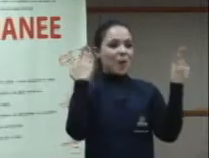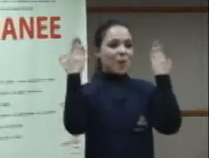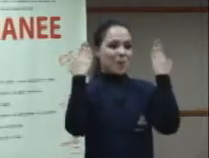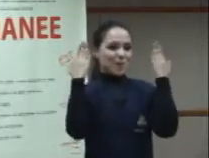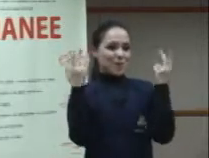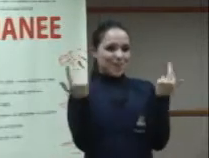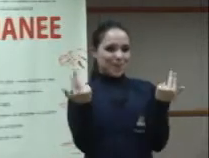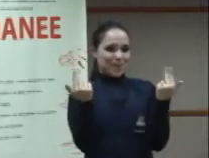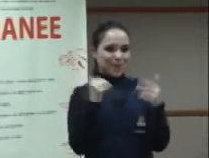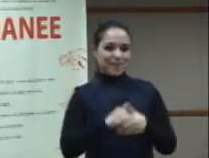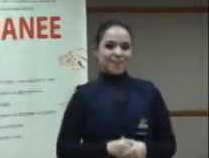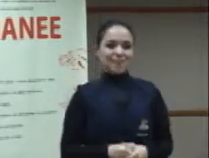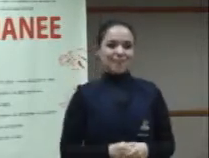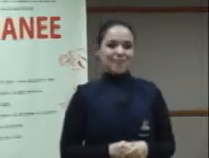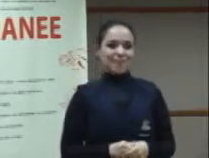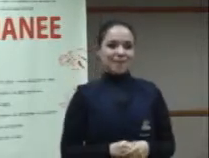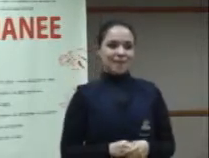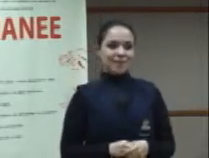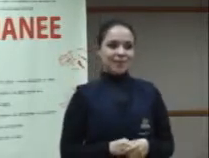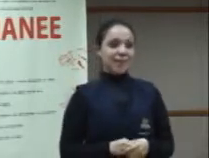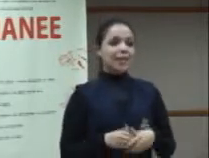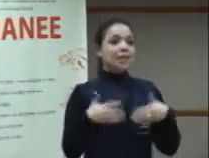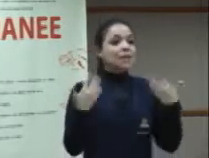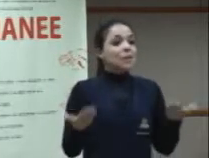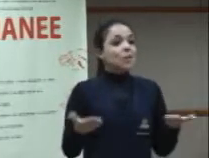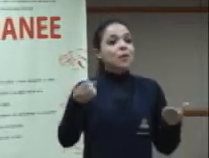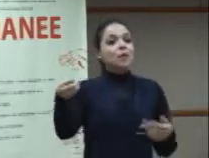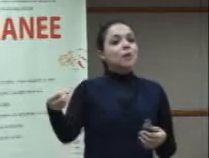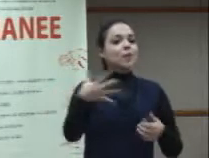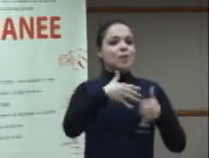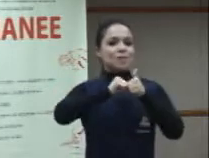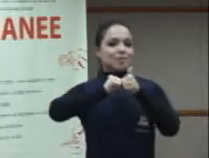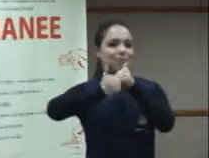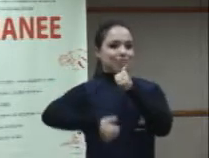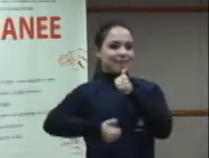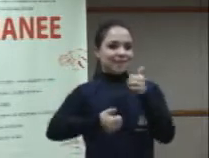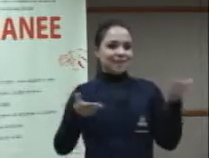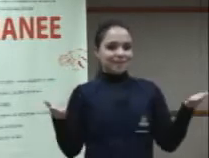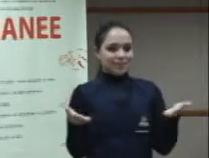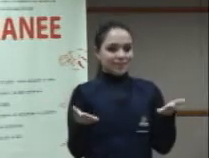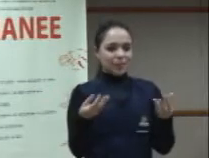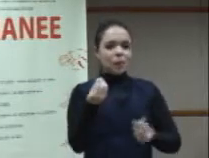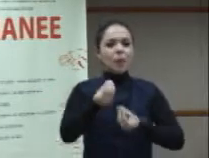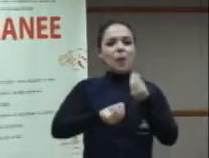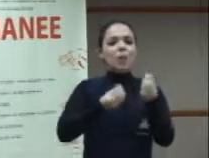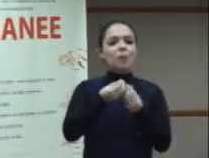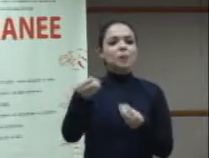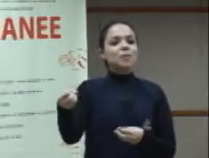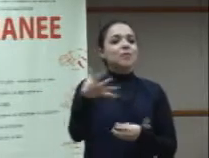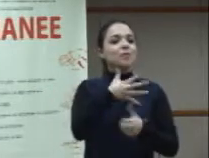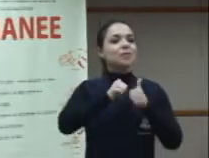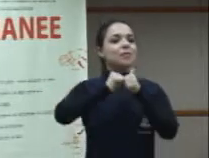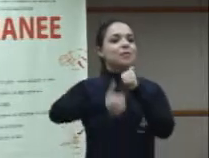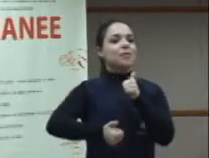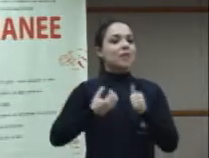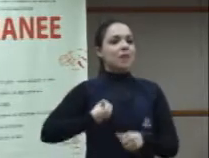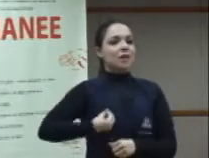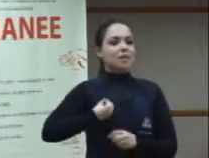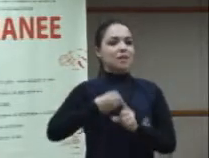seguindo adiante então o novo desafio agora qual seria o nosso novo desafio como sociedade